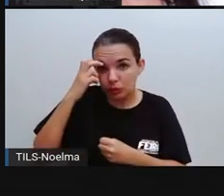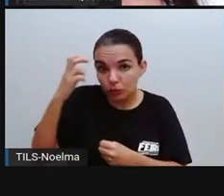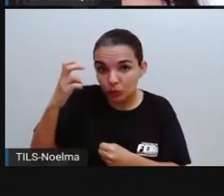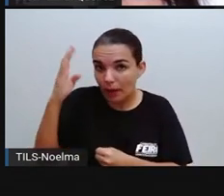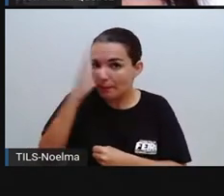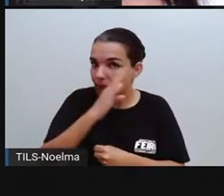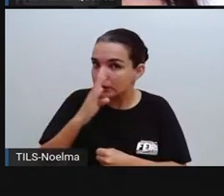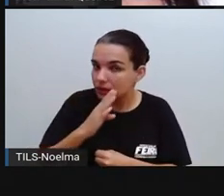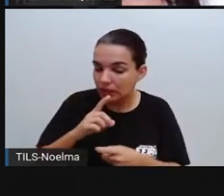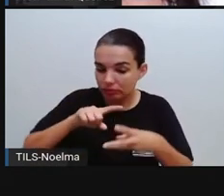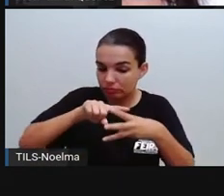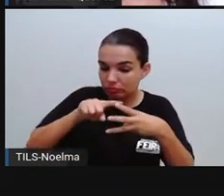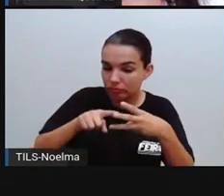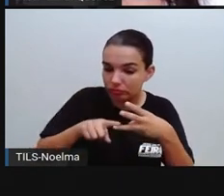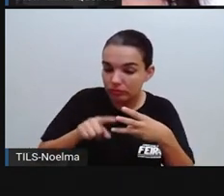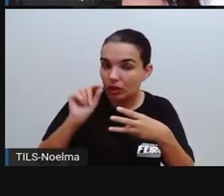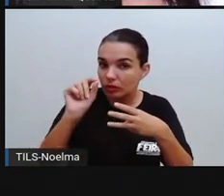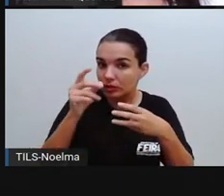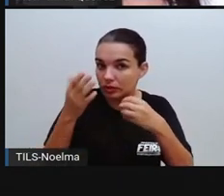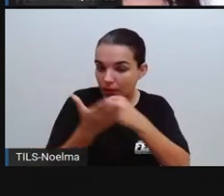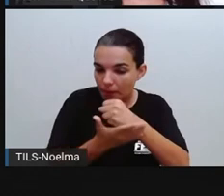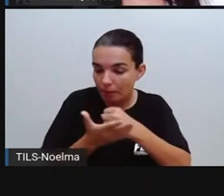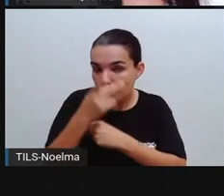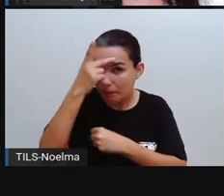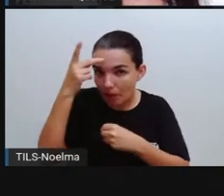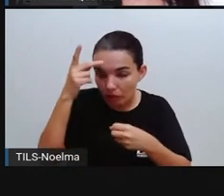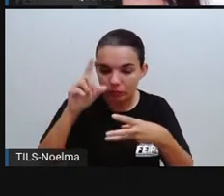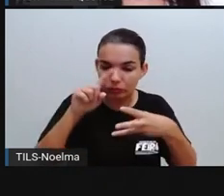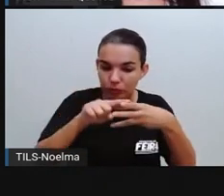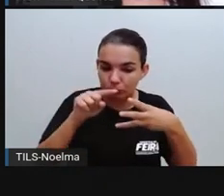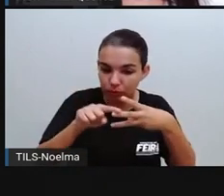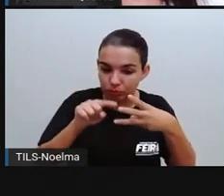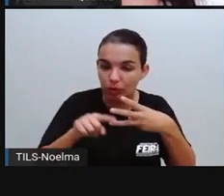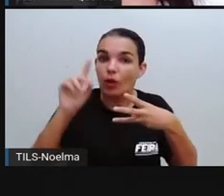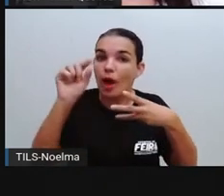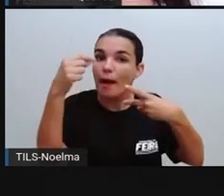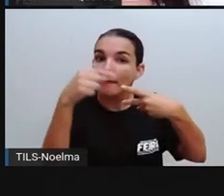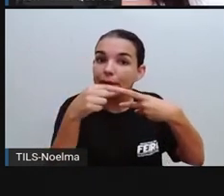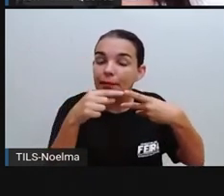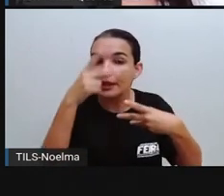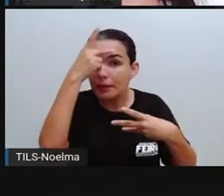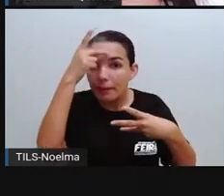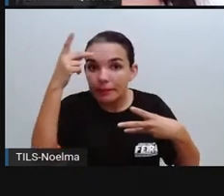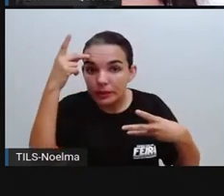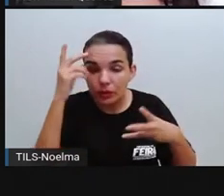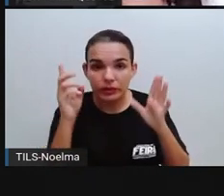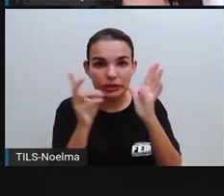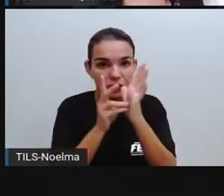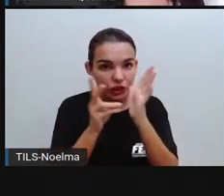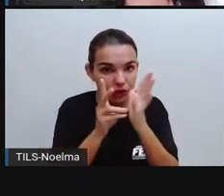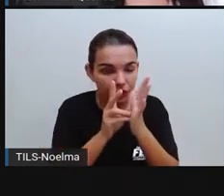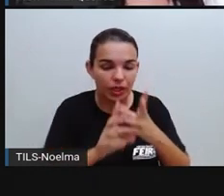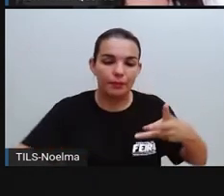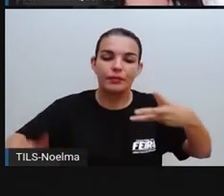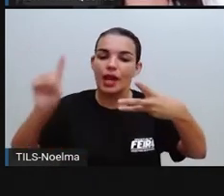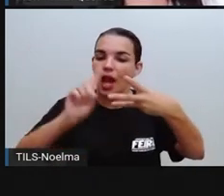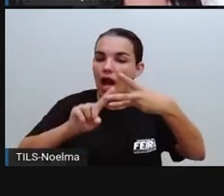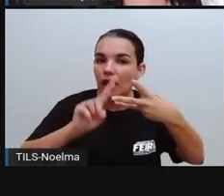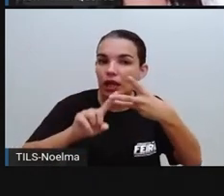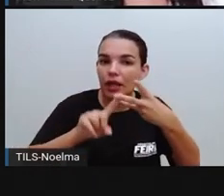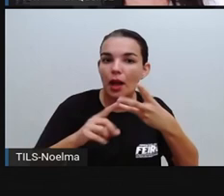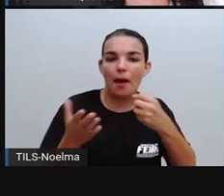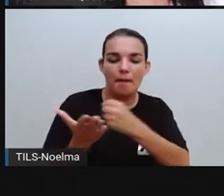aí por esses três povos. Claro que tiveram influência dos outros imigrantes que vieram de outras localidades, mas a base da nossa